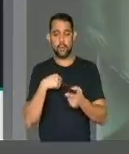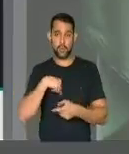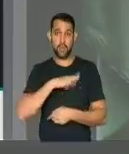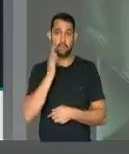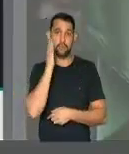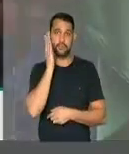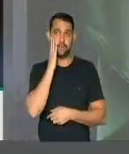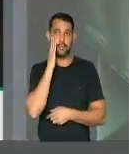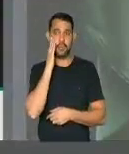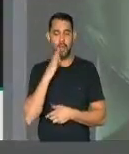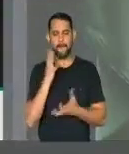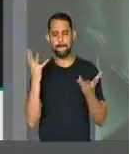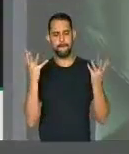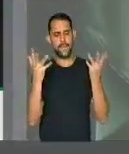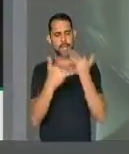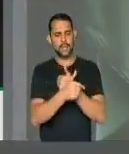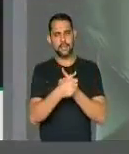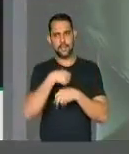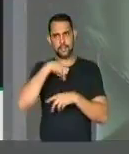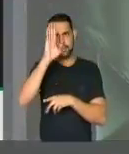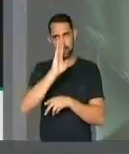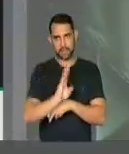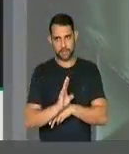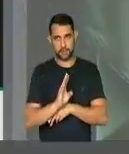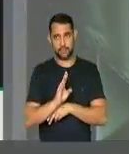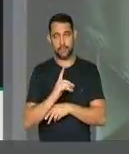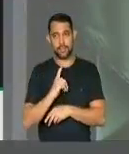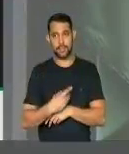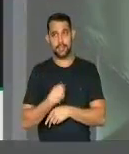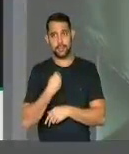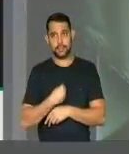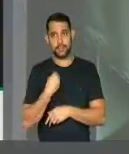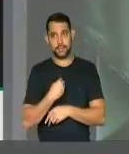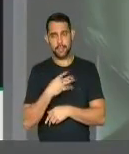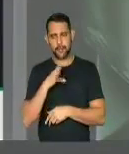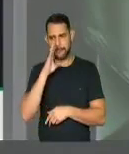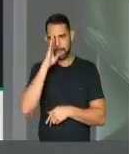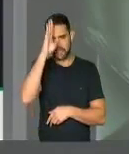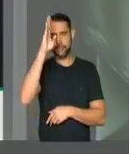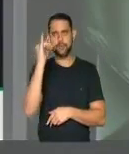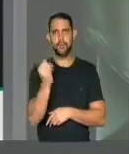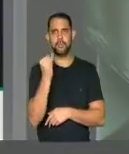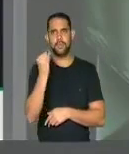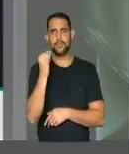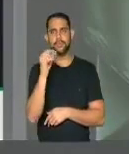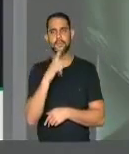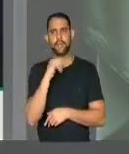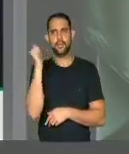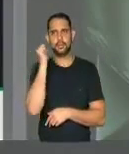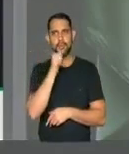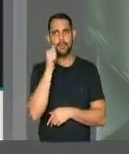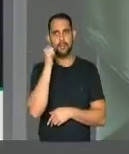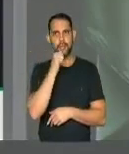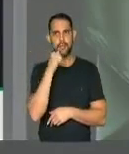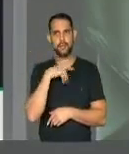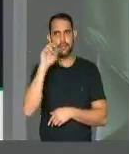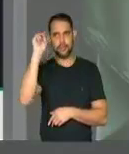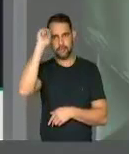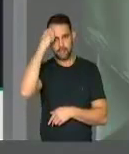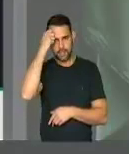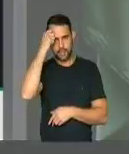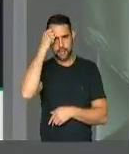que eu saiba, a beleza do Brasil está principalmente nas mulheres